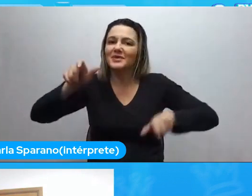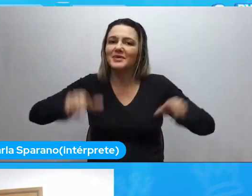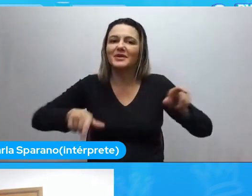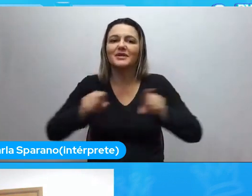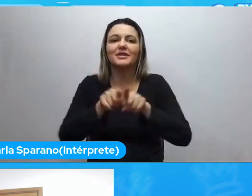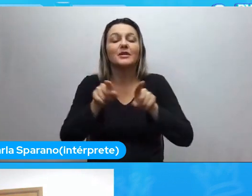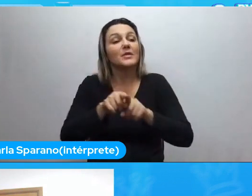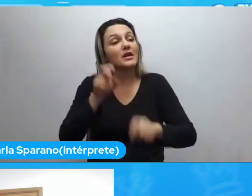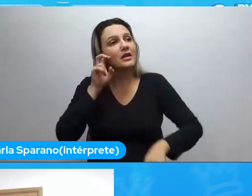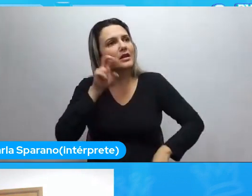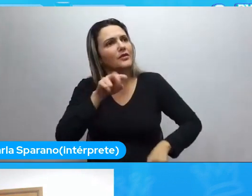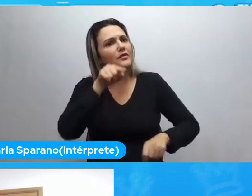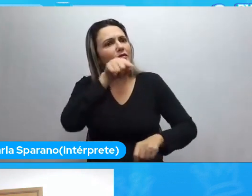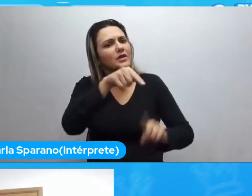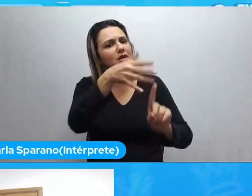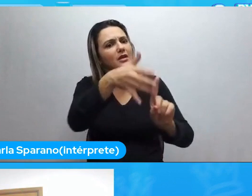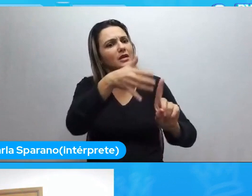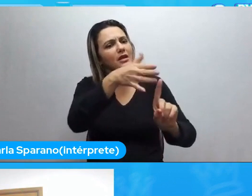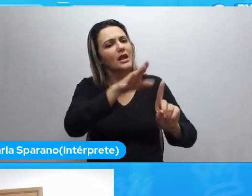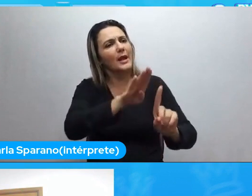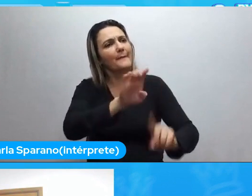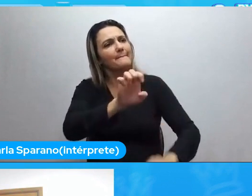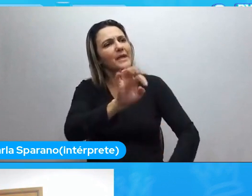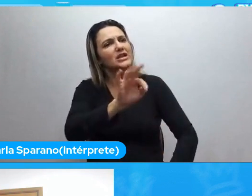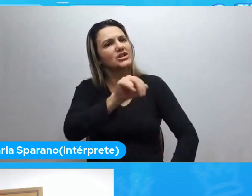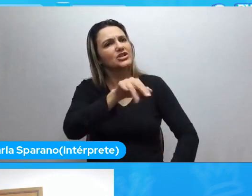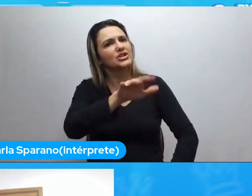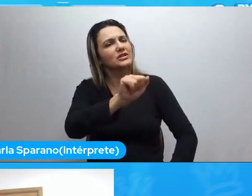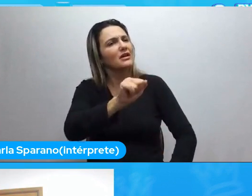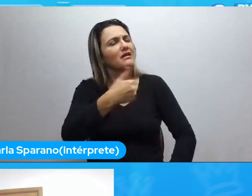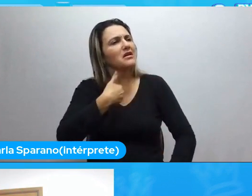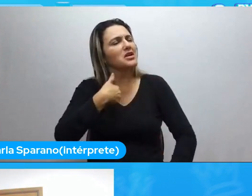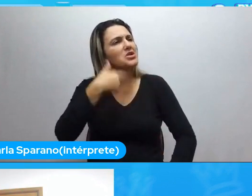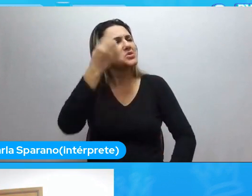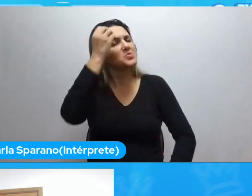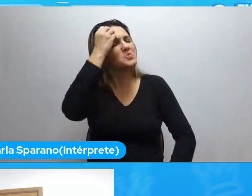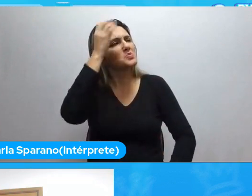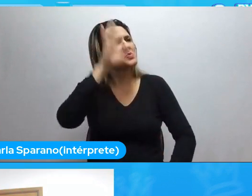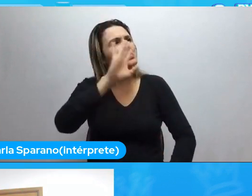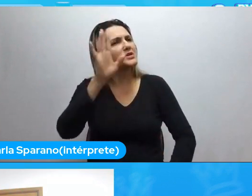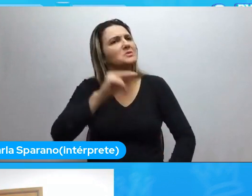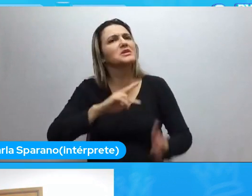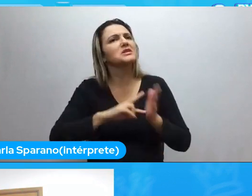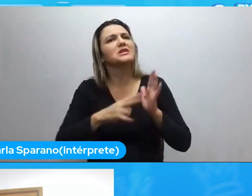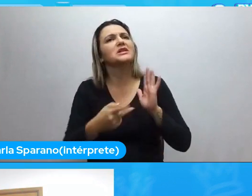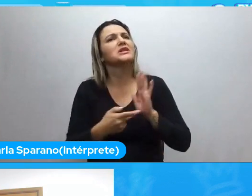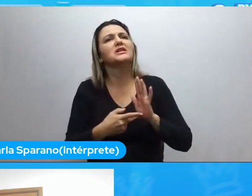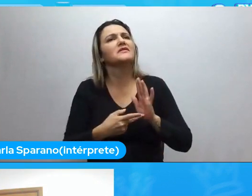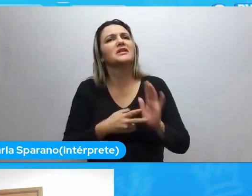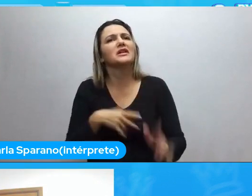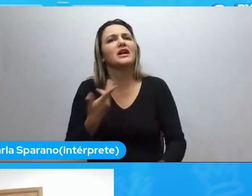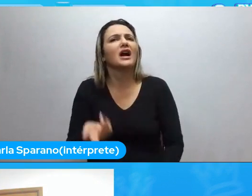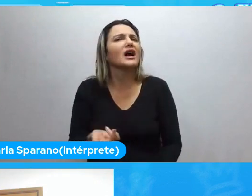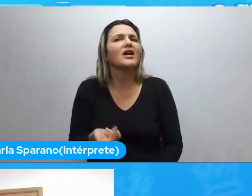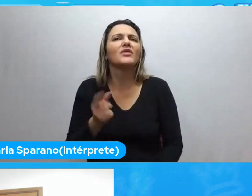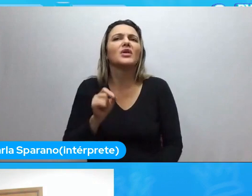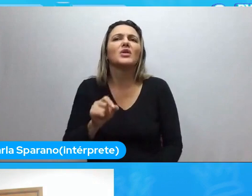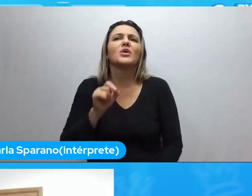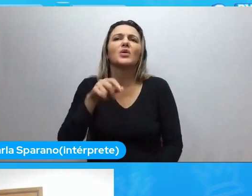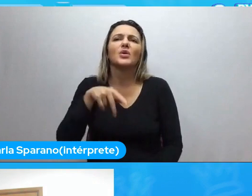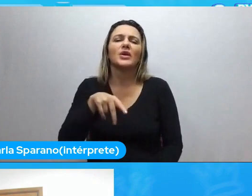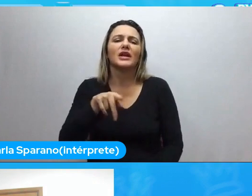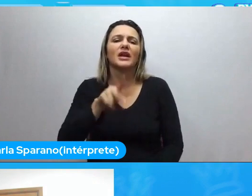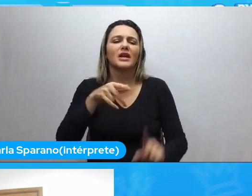eu vi Bettina lá na frente, eu entendi... Eu não sabia o que era um keynote. E aí, Lidy me explicou o que era. E aí, eu entendi o que era a dimensão de ter uma